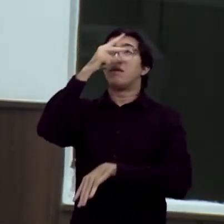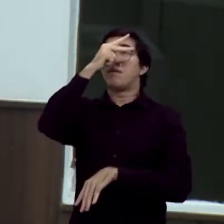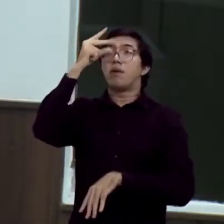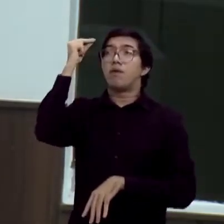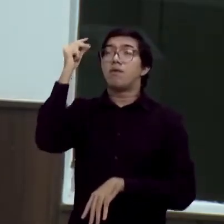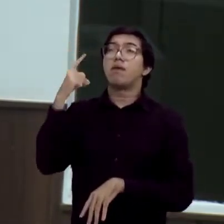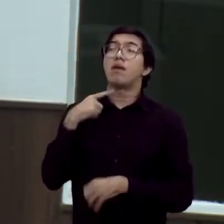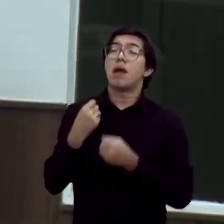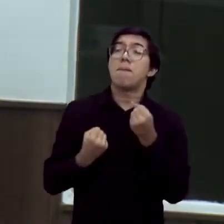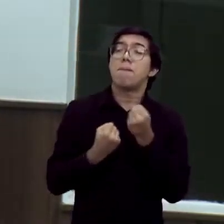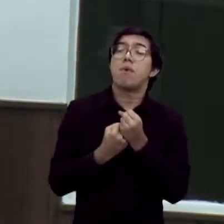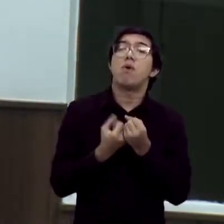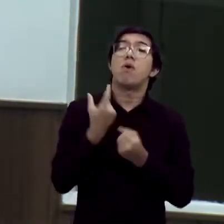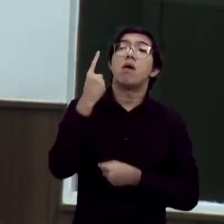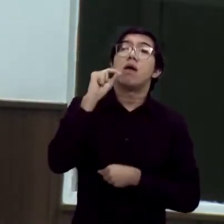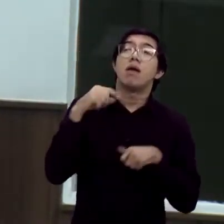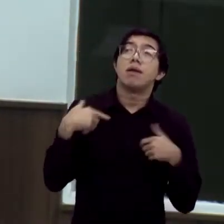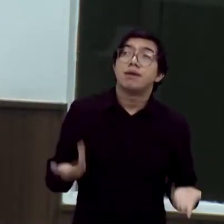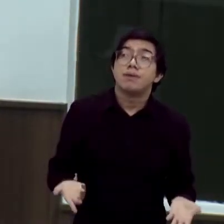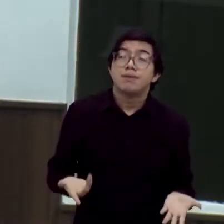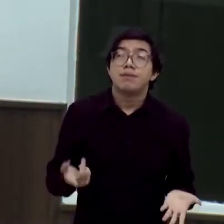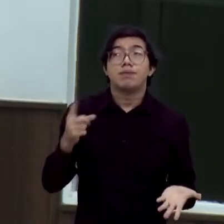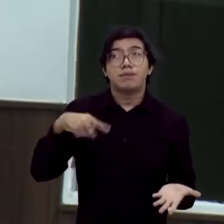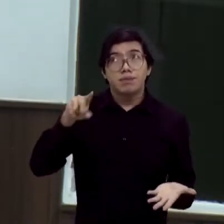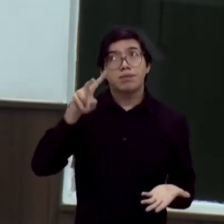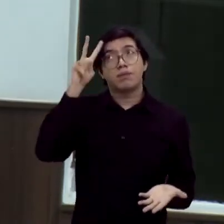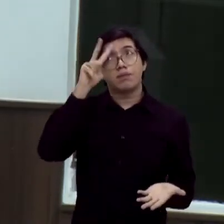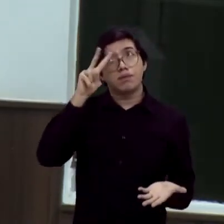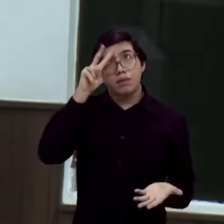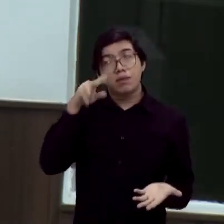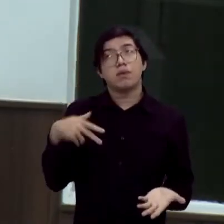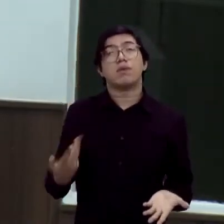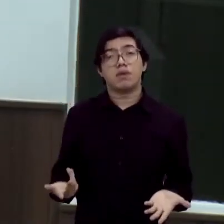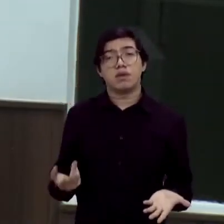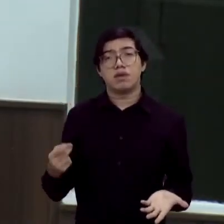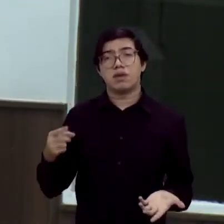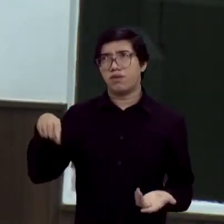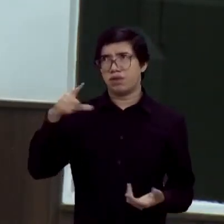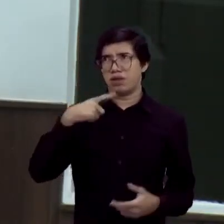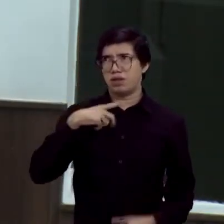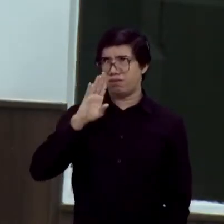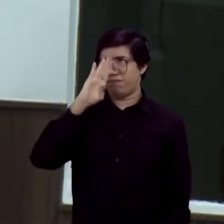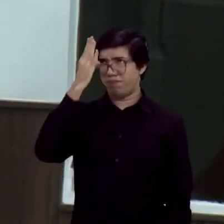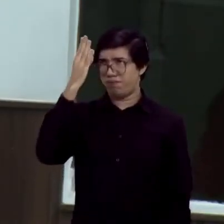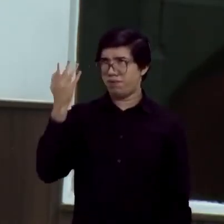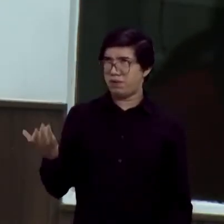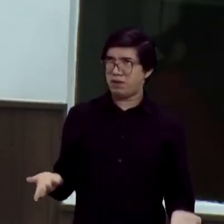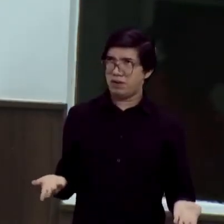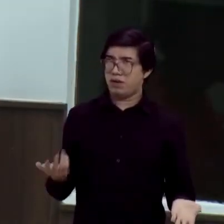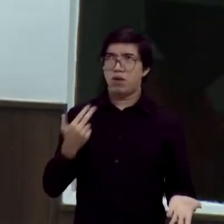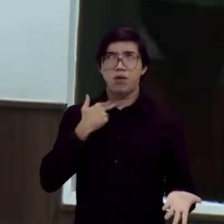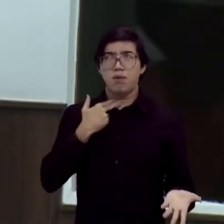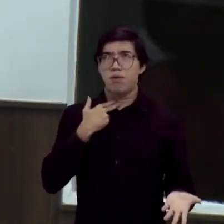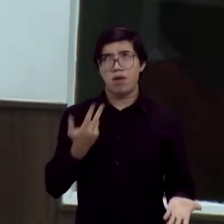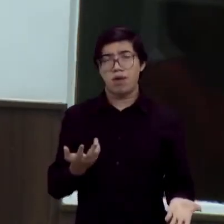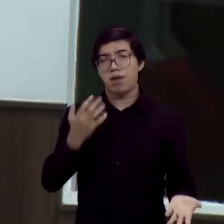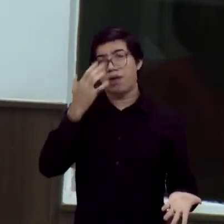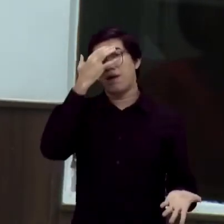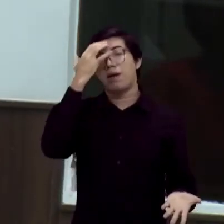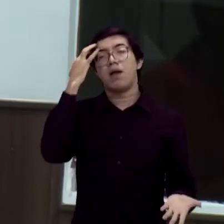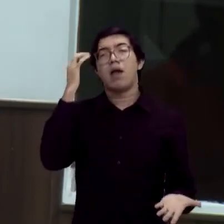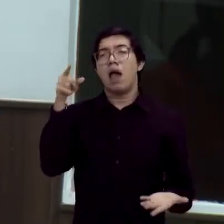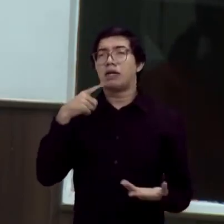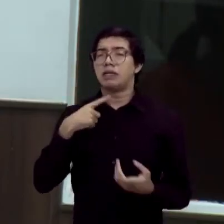virar a página? Não dá para virar, vereador Emanuel Acristo, está muito cedo. Está muito cedo e agora criticar o presidente André